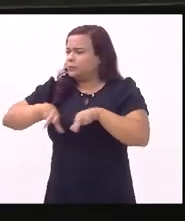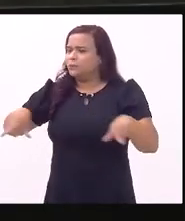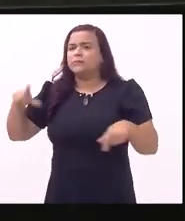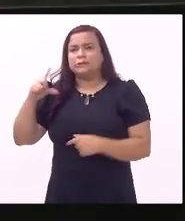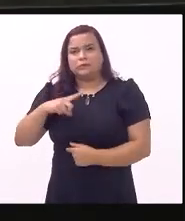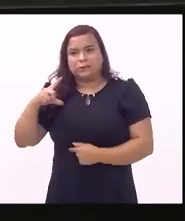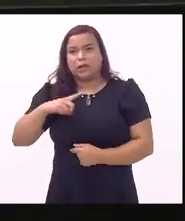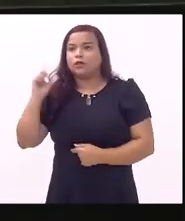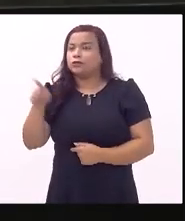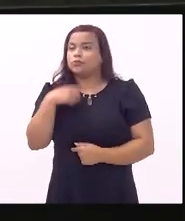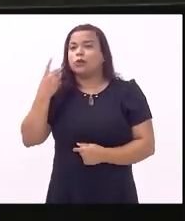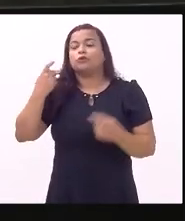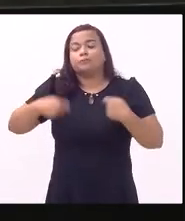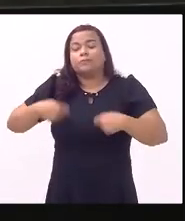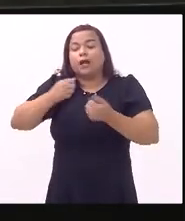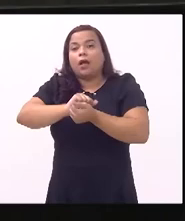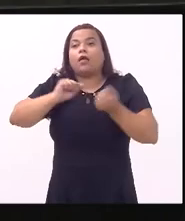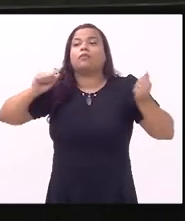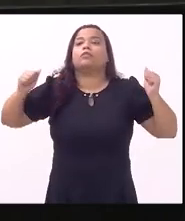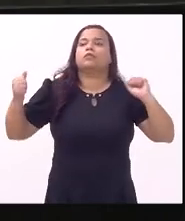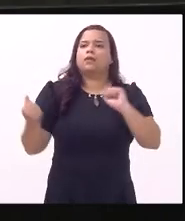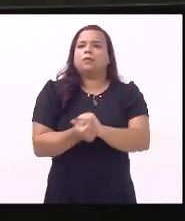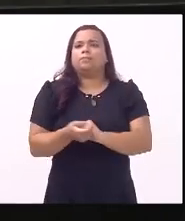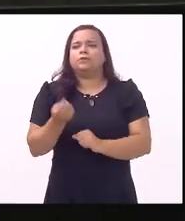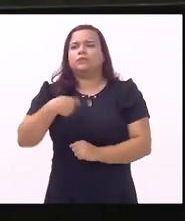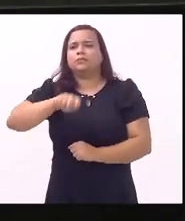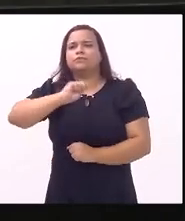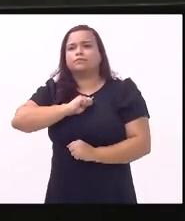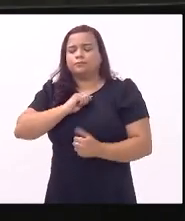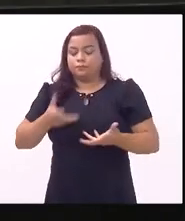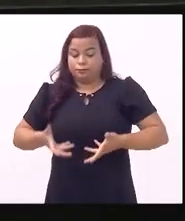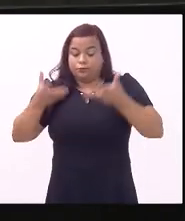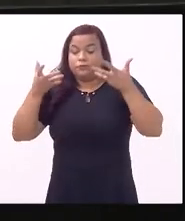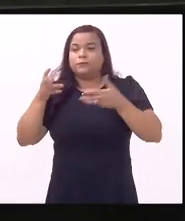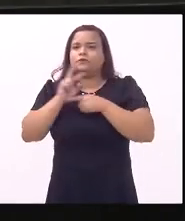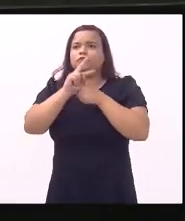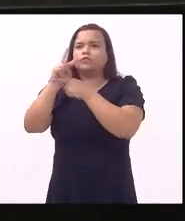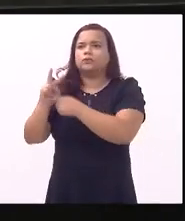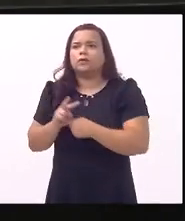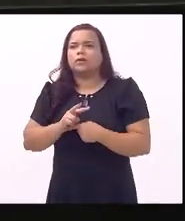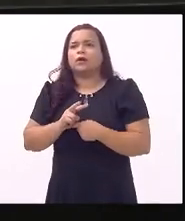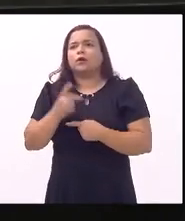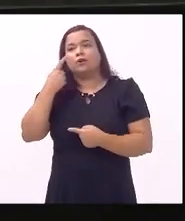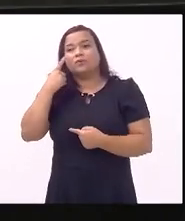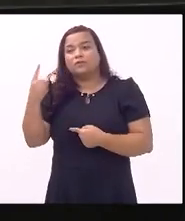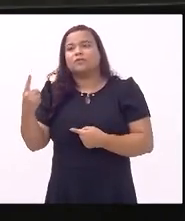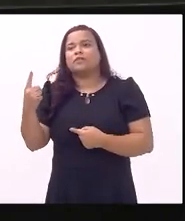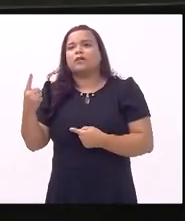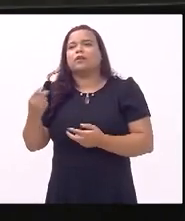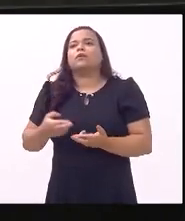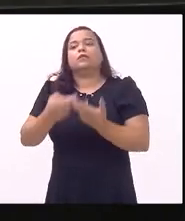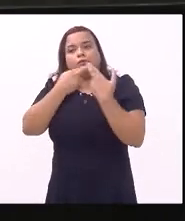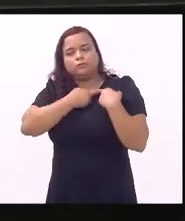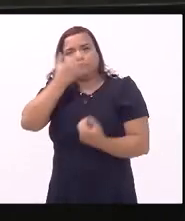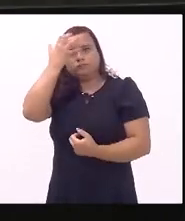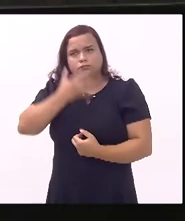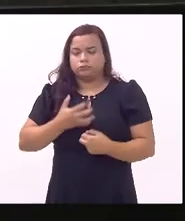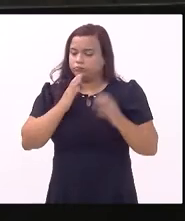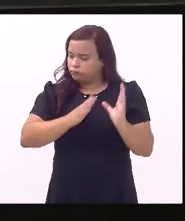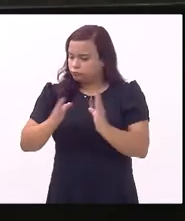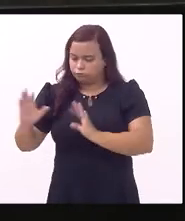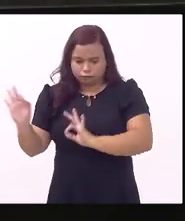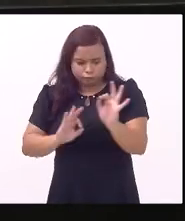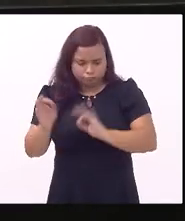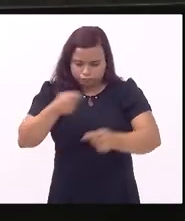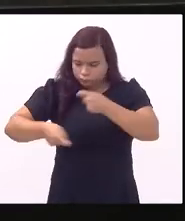nós temos que nos adaptar ao regime de recuperação fiscal para com responsabilidade administrar